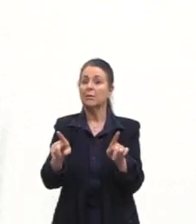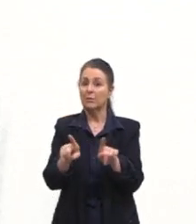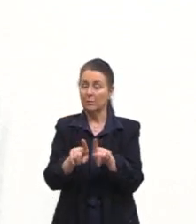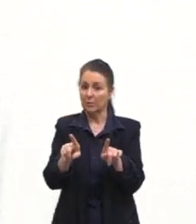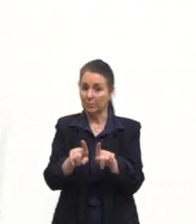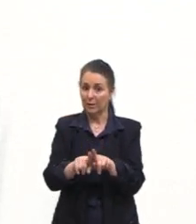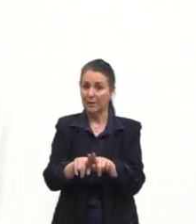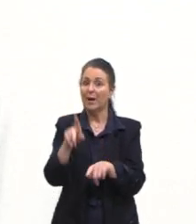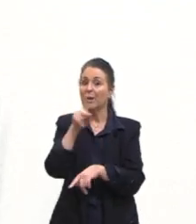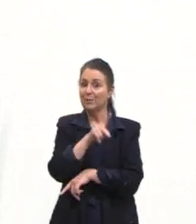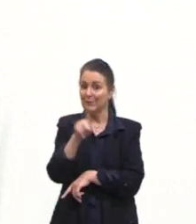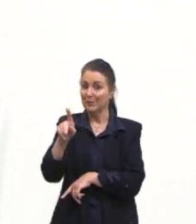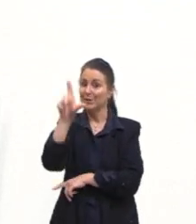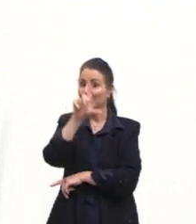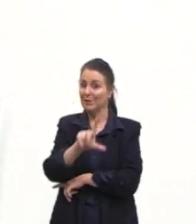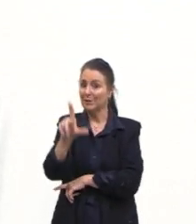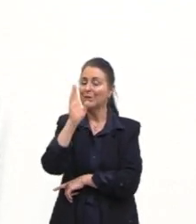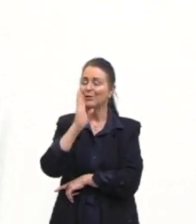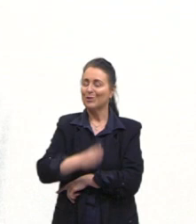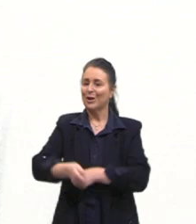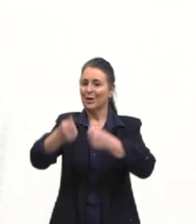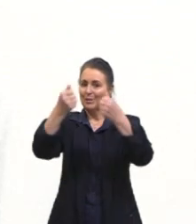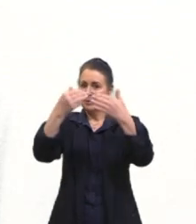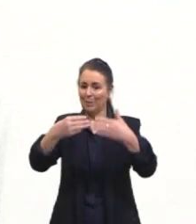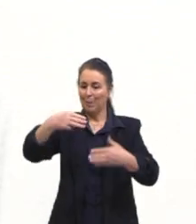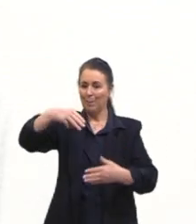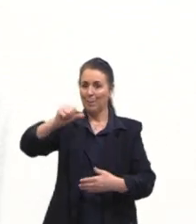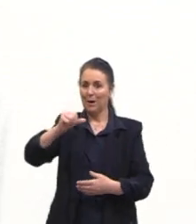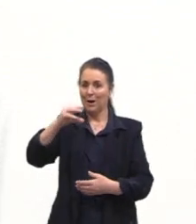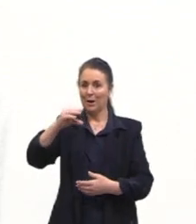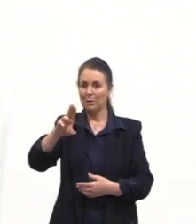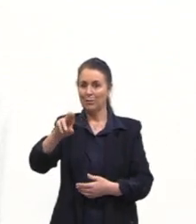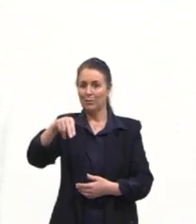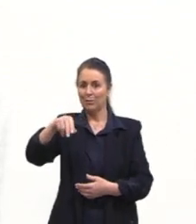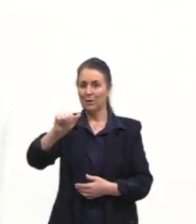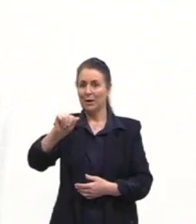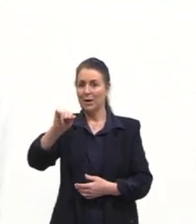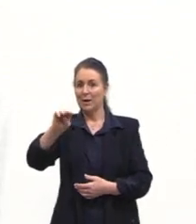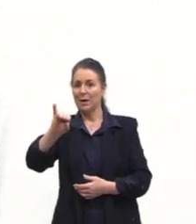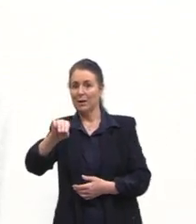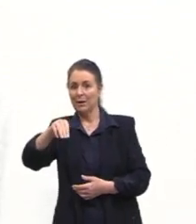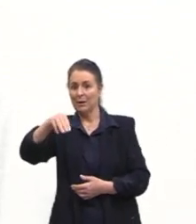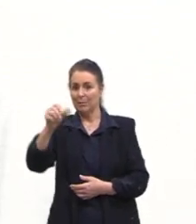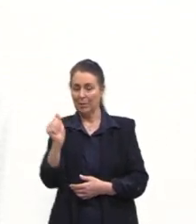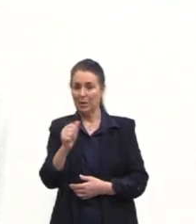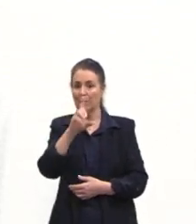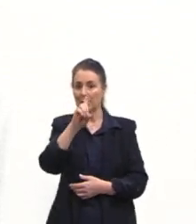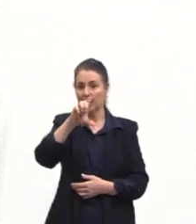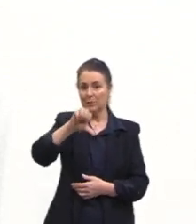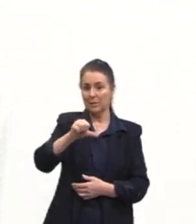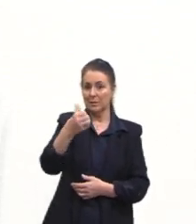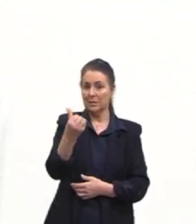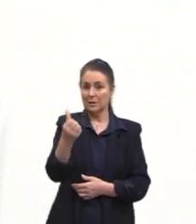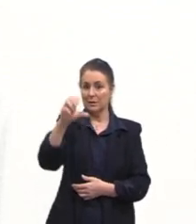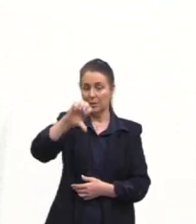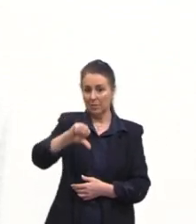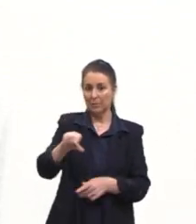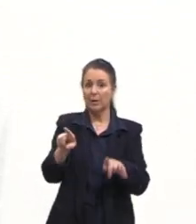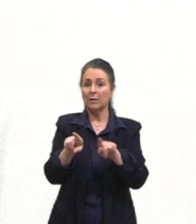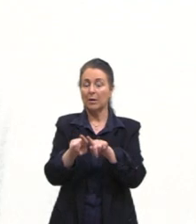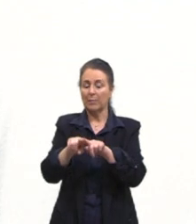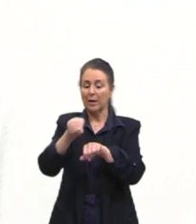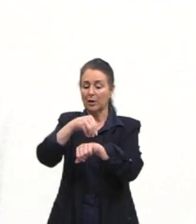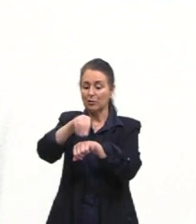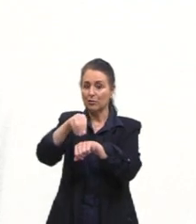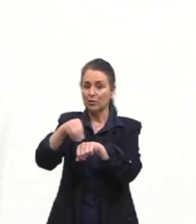explanado pela nossa prof. de literatura, Mako Naima, de 1969. E deixo também com vocês dica